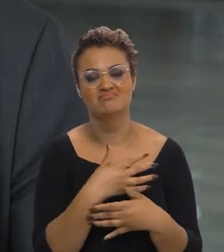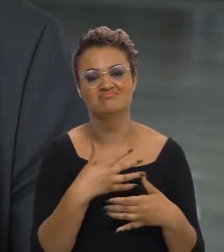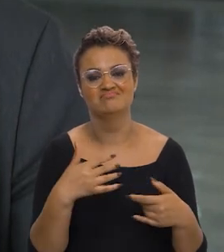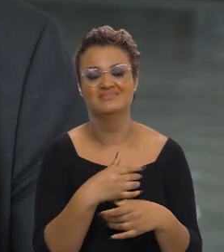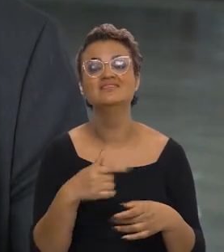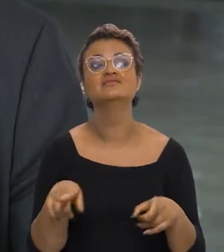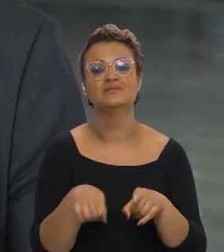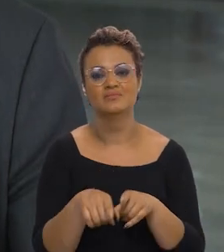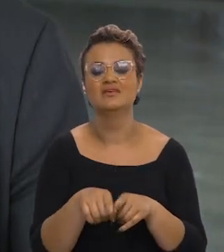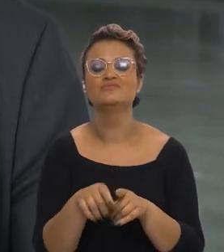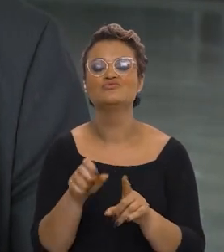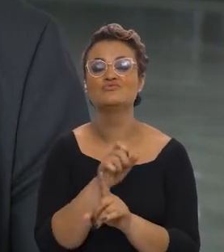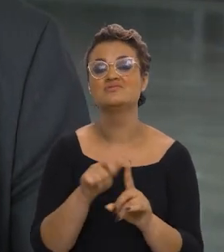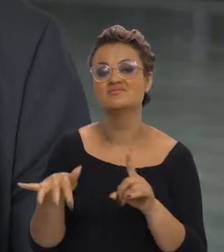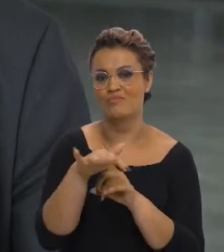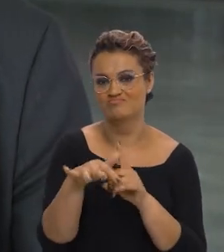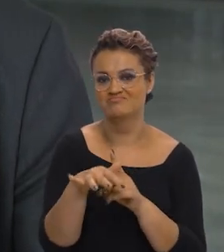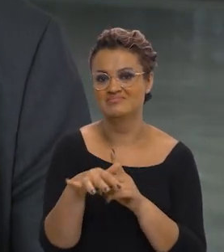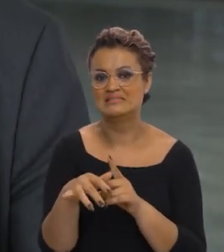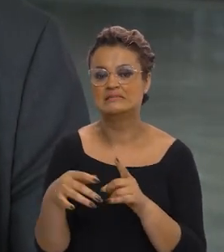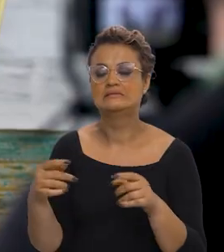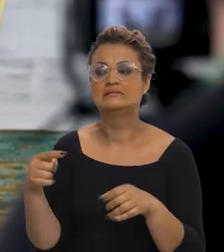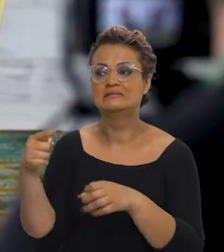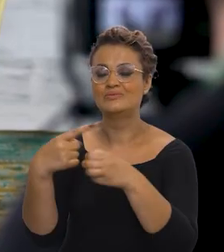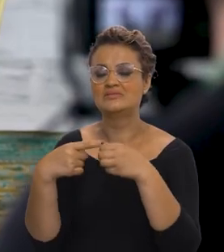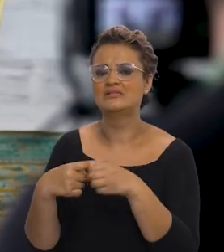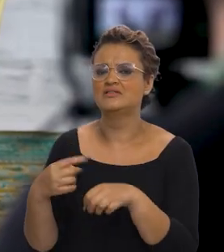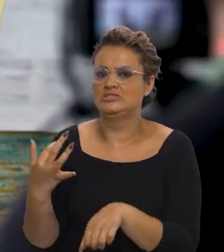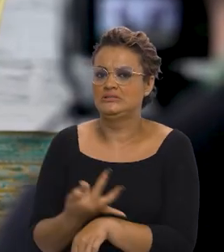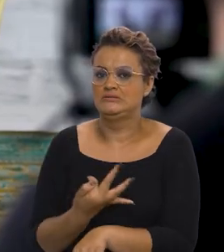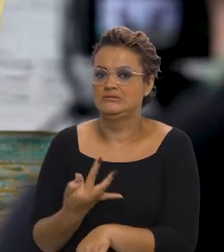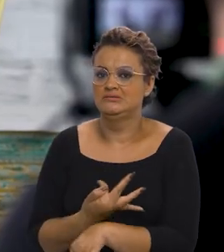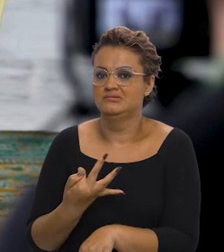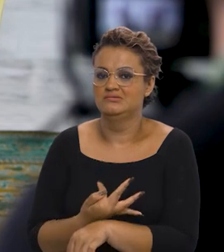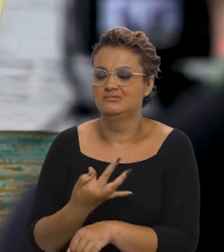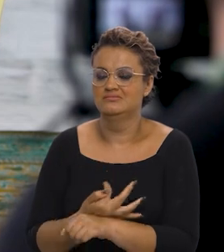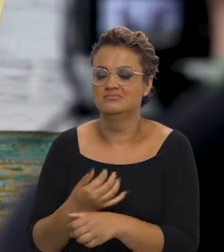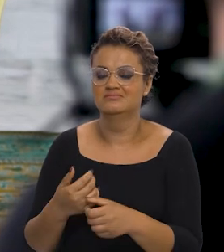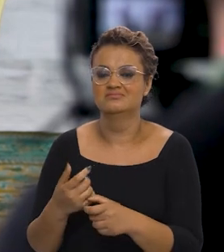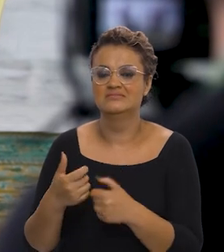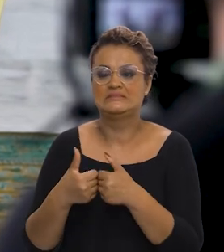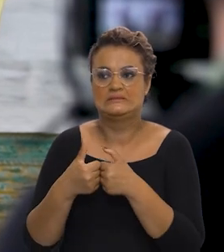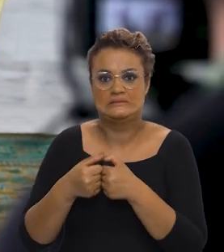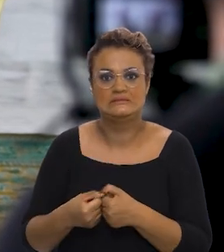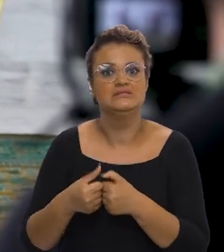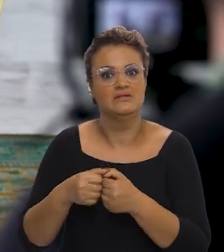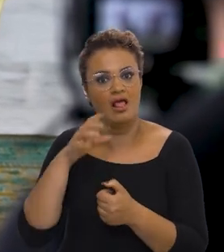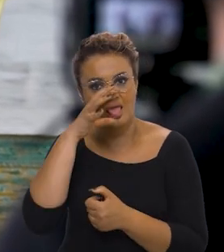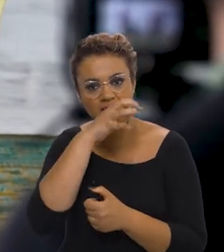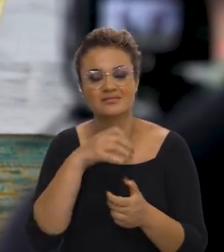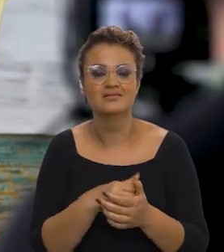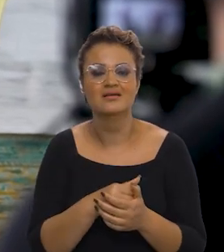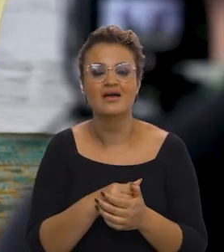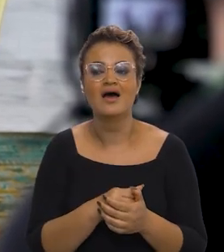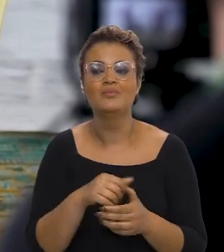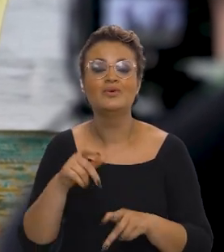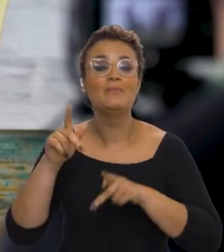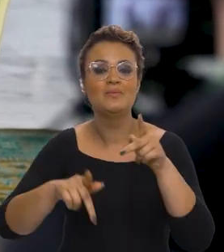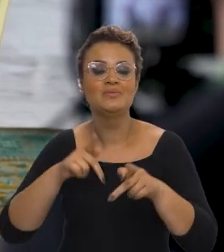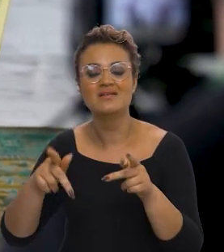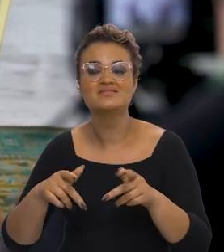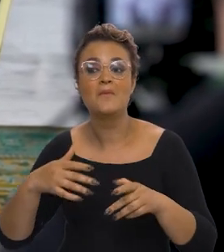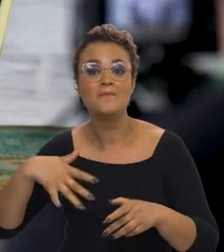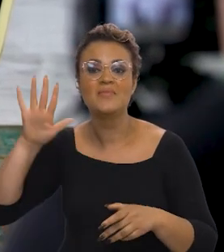e social, que é as cidades resilientes, que mostra exatamente essa necessidade. Hoje, a maior parte da